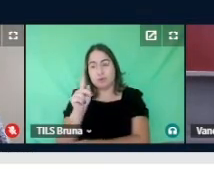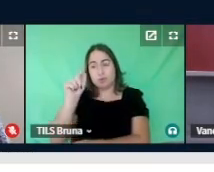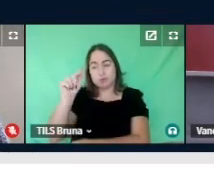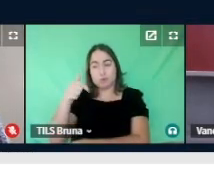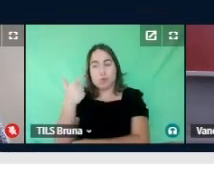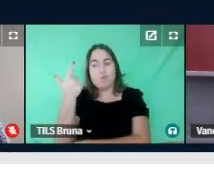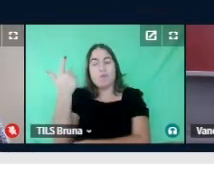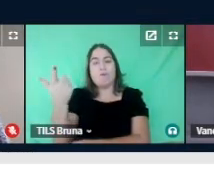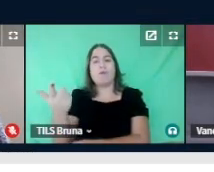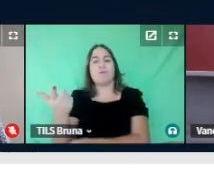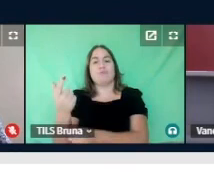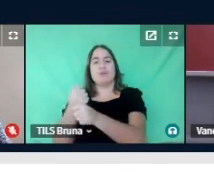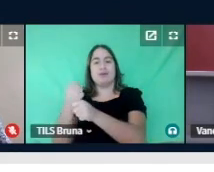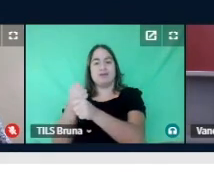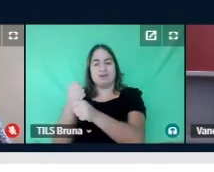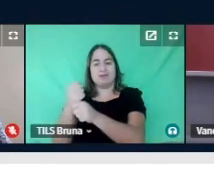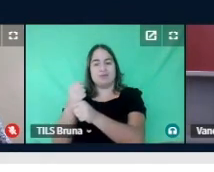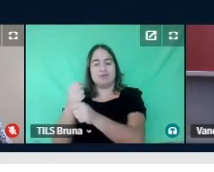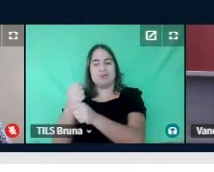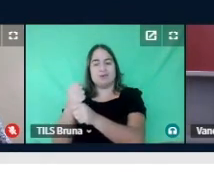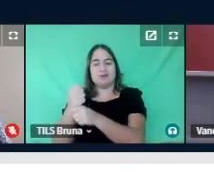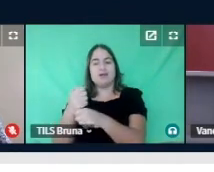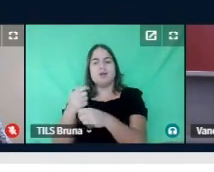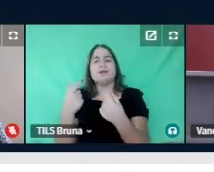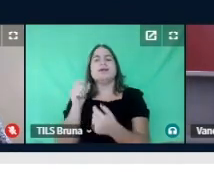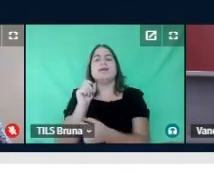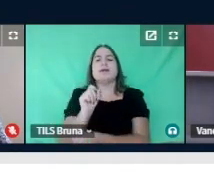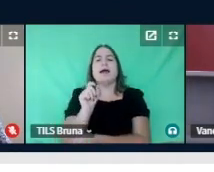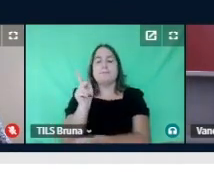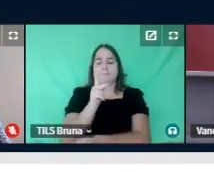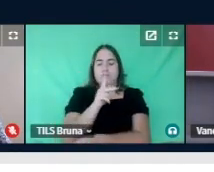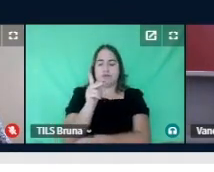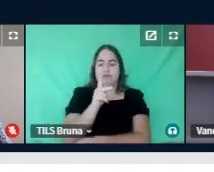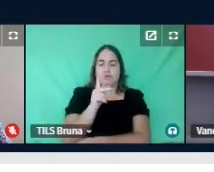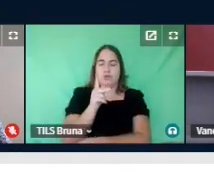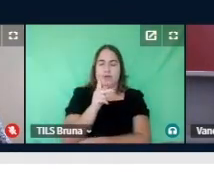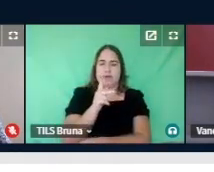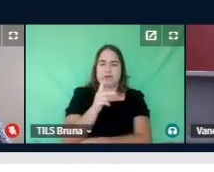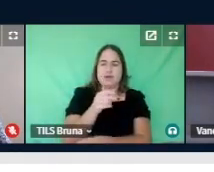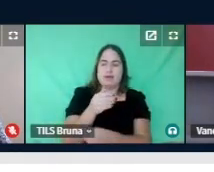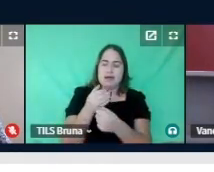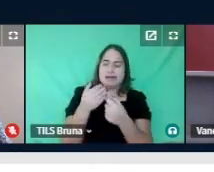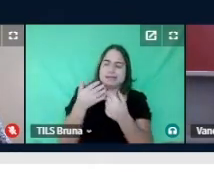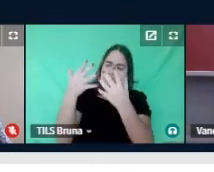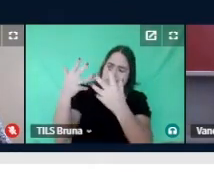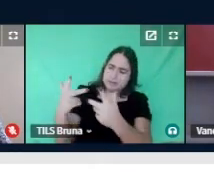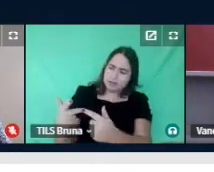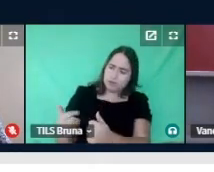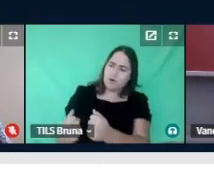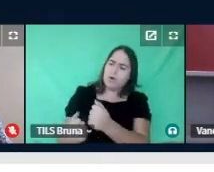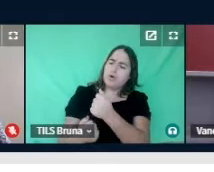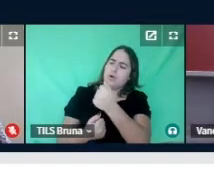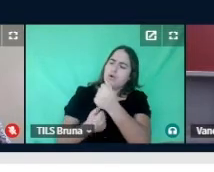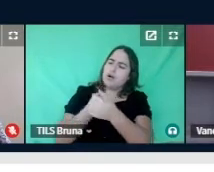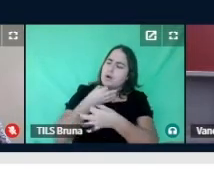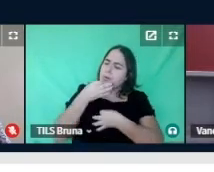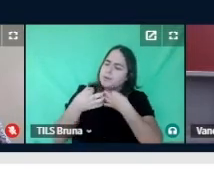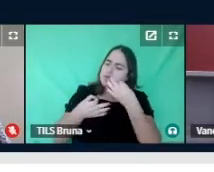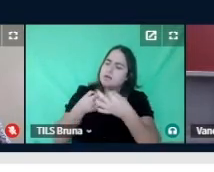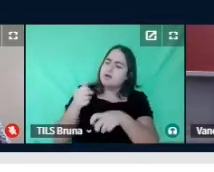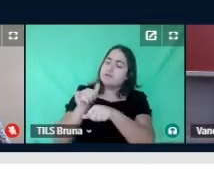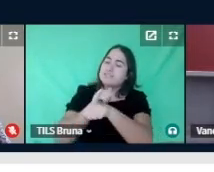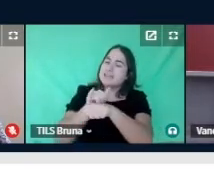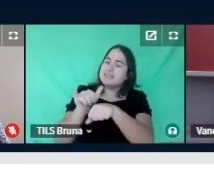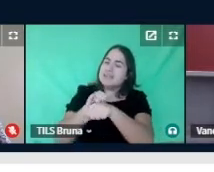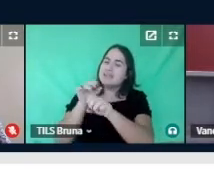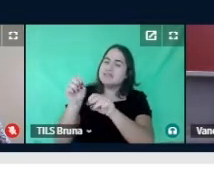no qual a professora participante de pesquisa deu sugestões de como, de estratégias de